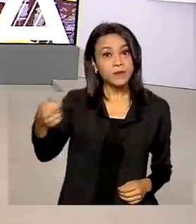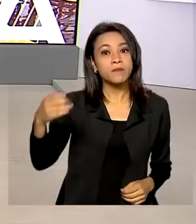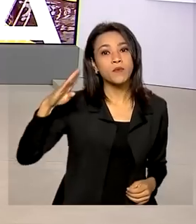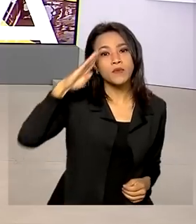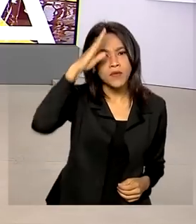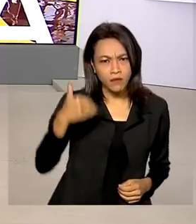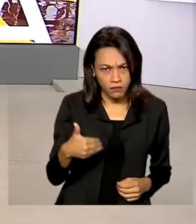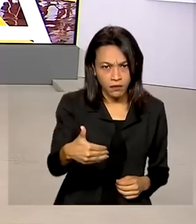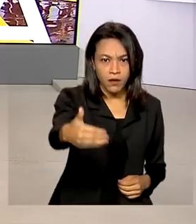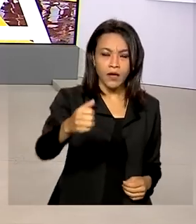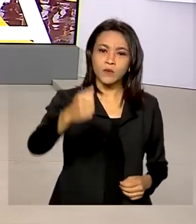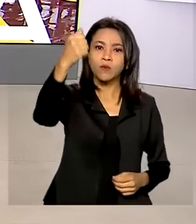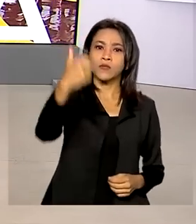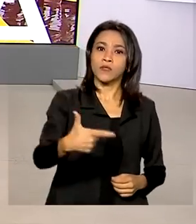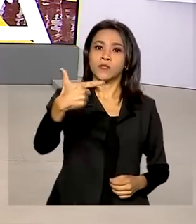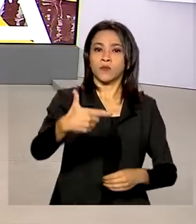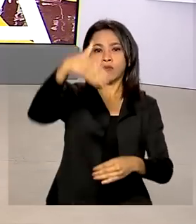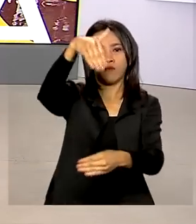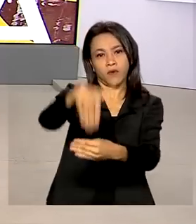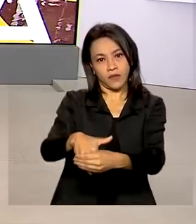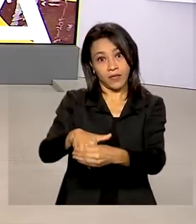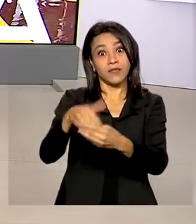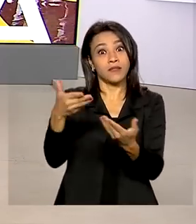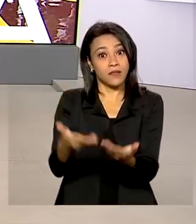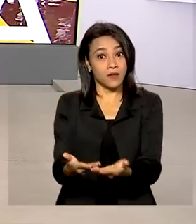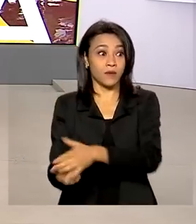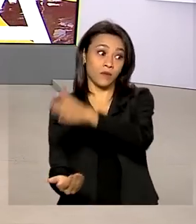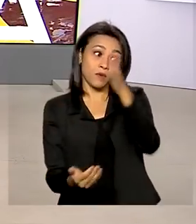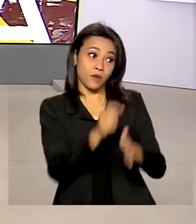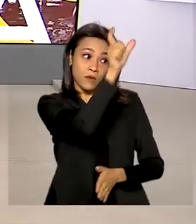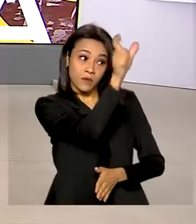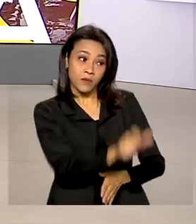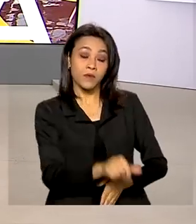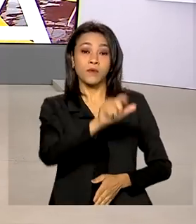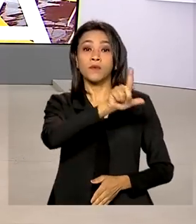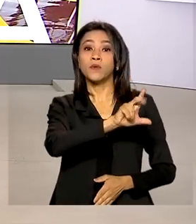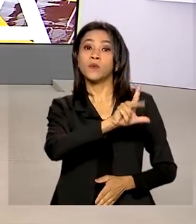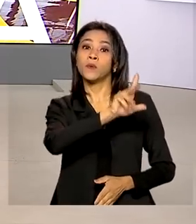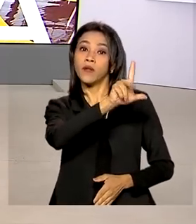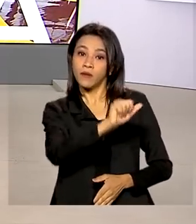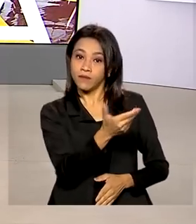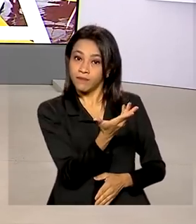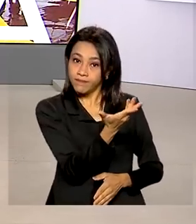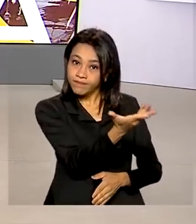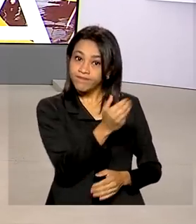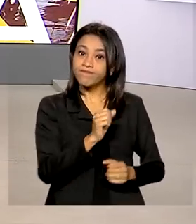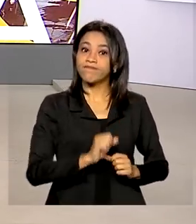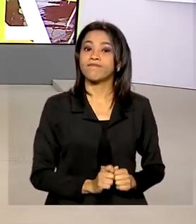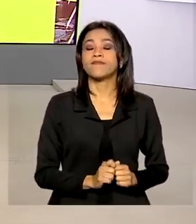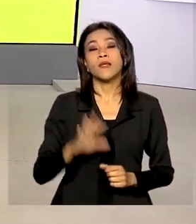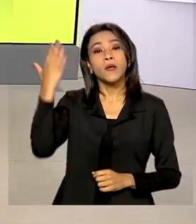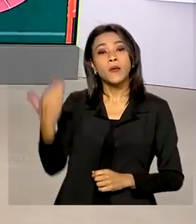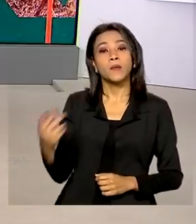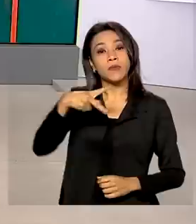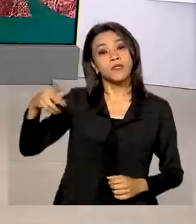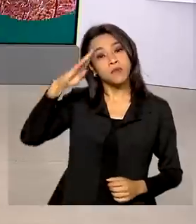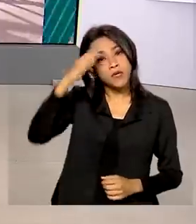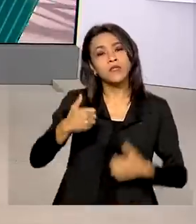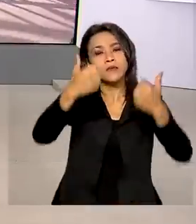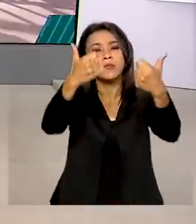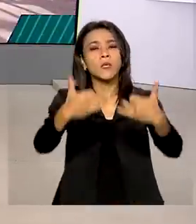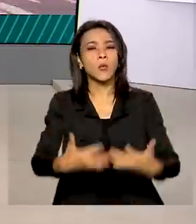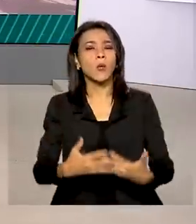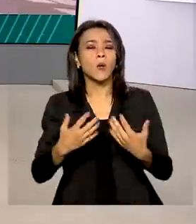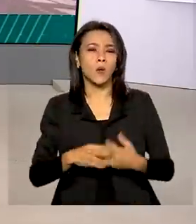vai disputar o segundo turno das eleições com o candidato do PT, Luiz Inácio Lula da Silva. O presidente Bolsonaro comentou o